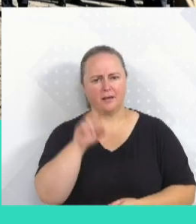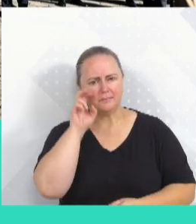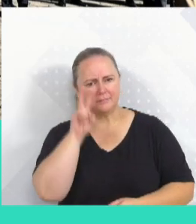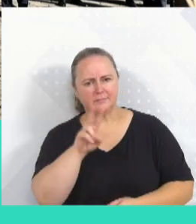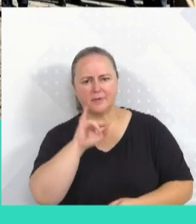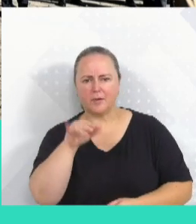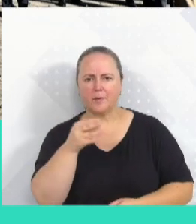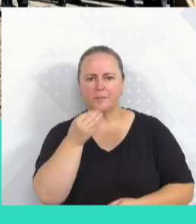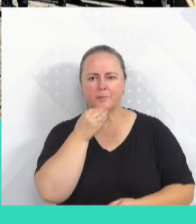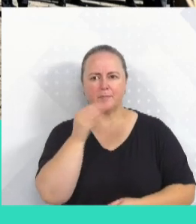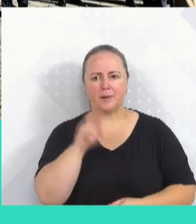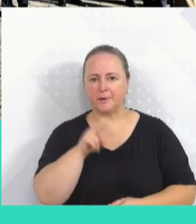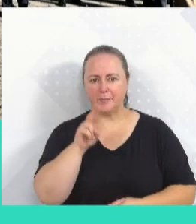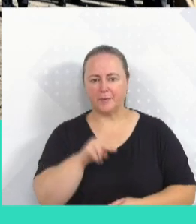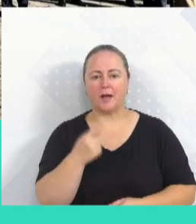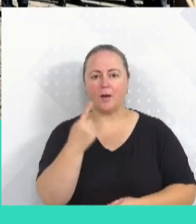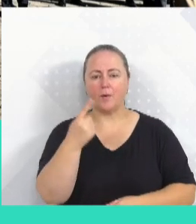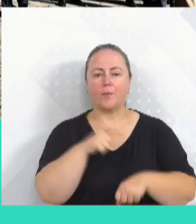a uma hora da tarde,